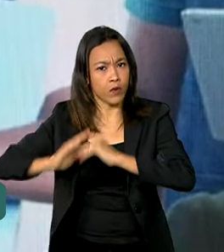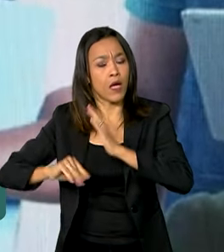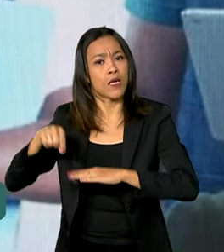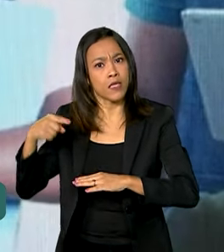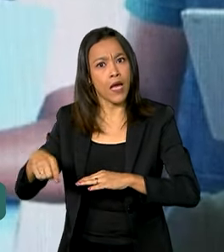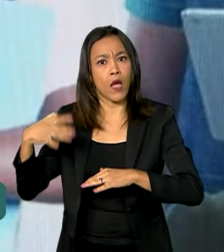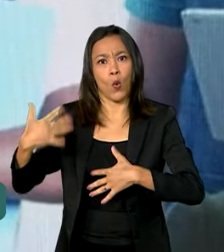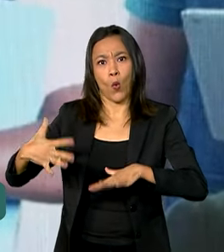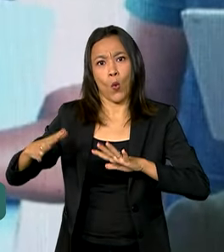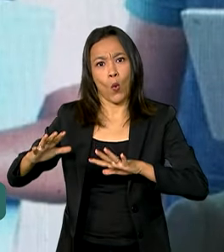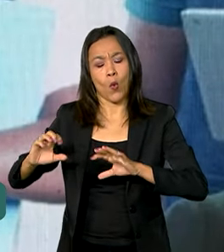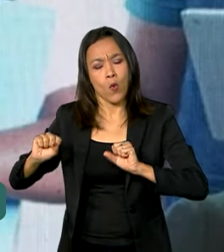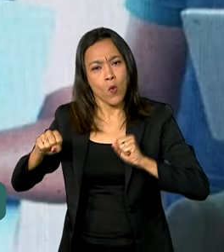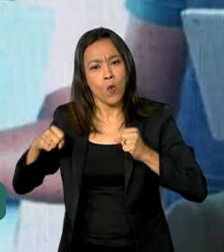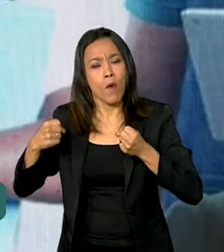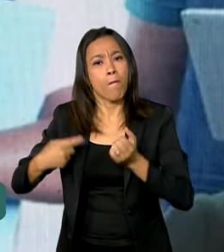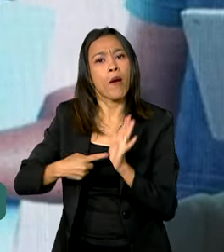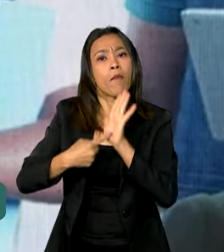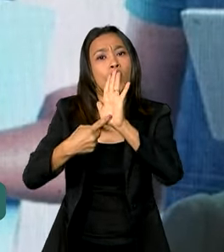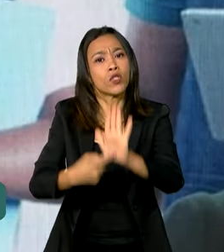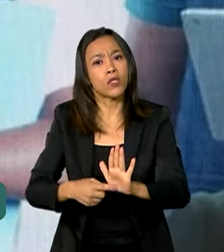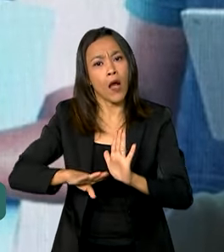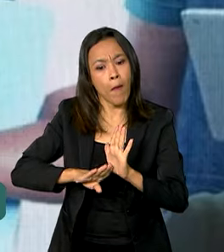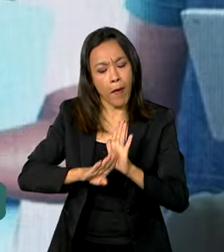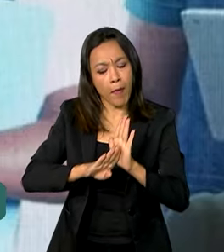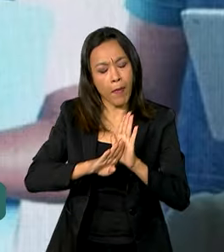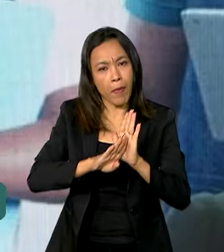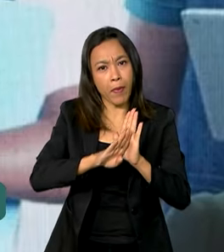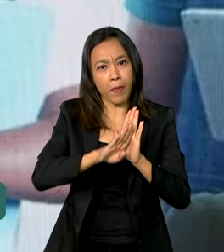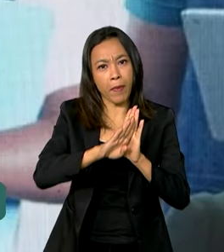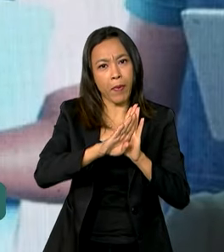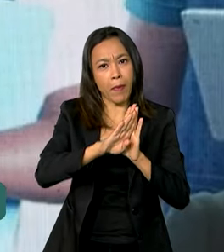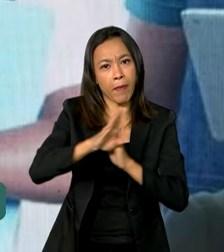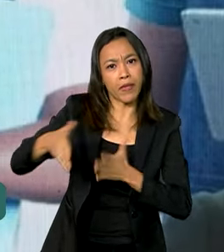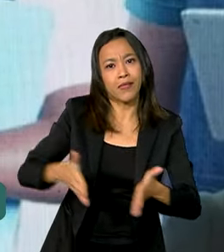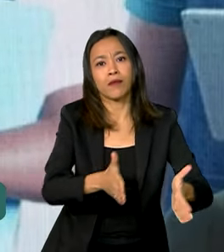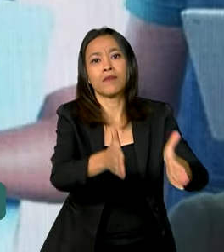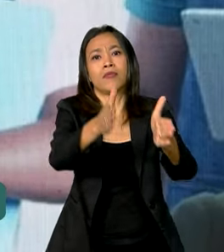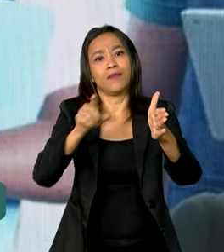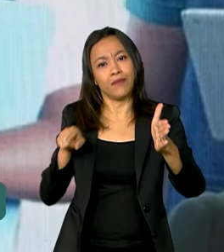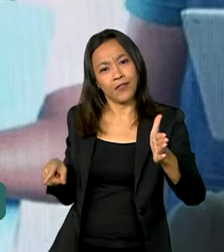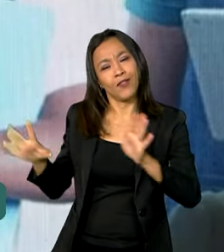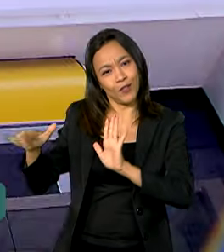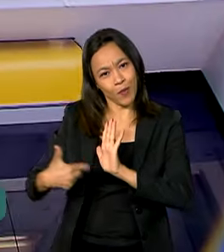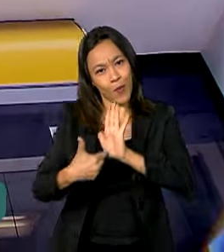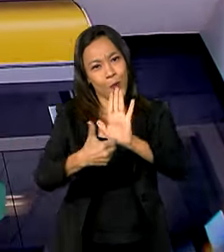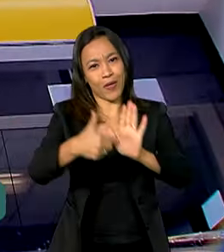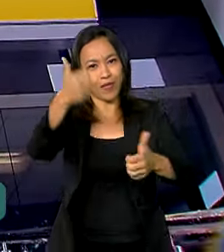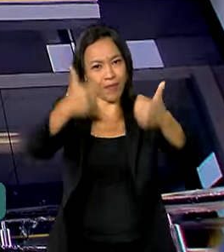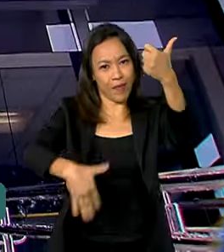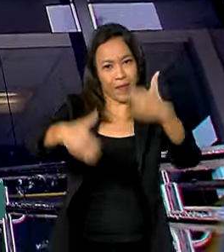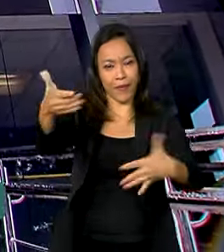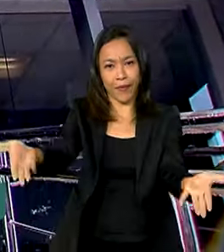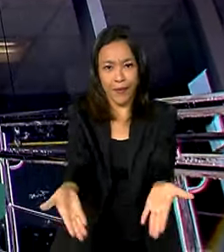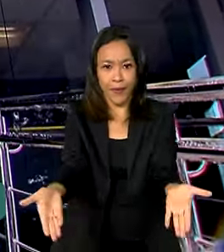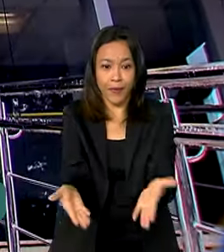para poder apresentar essa trajetória de crescimento que nós estamos aqui apresentando hoje. Com